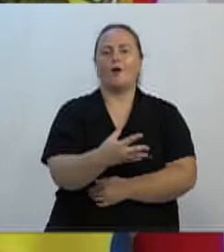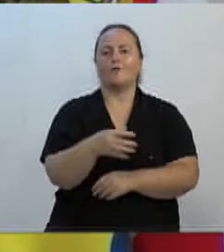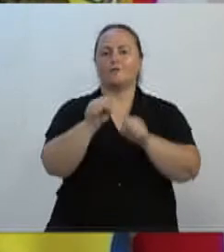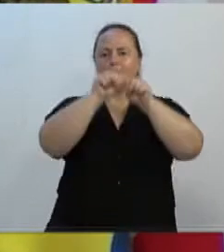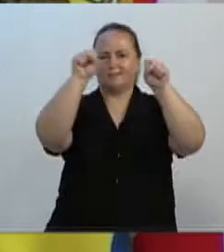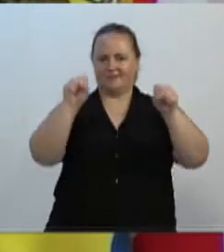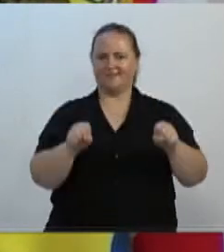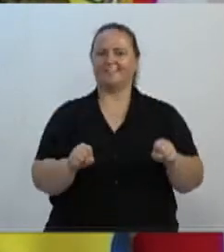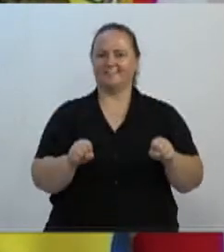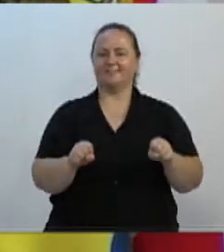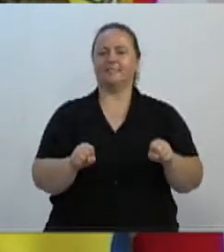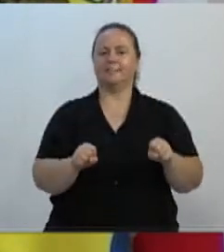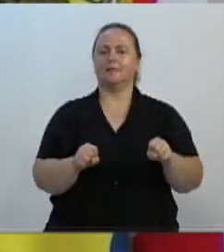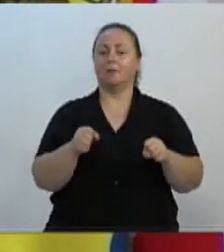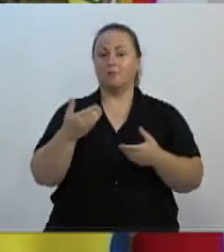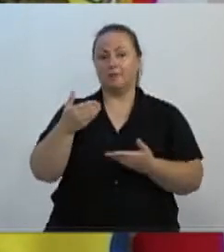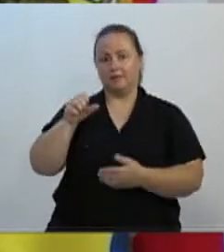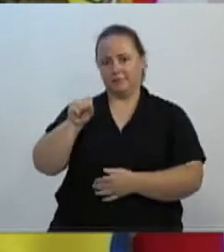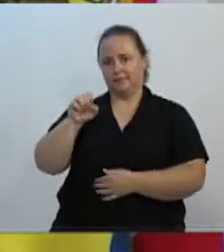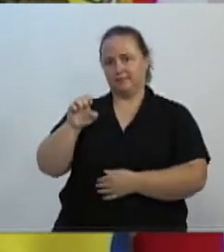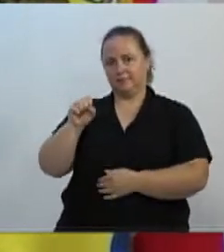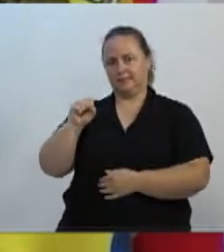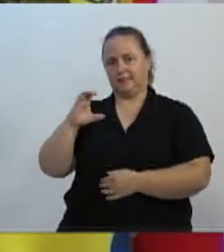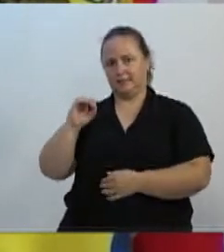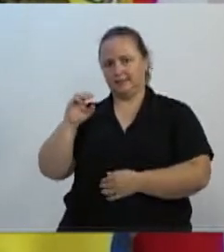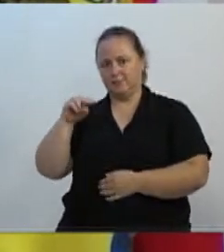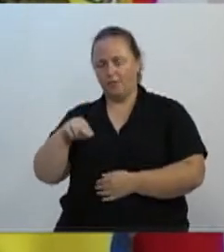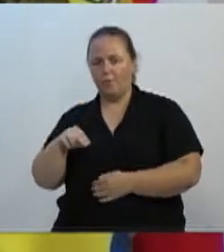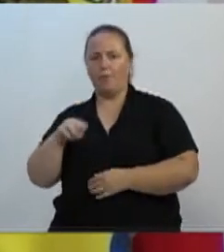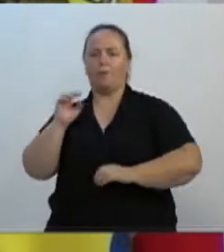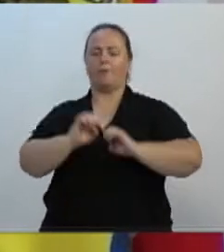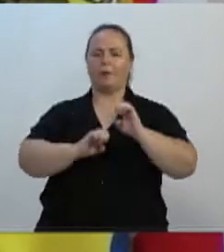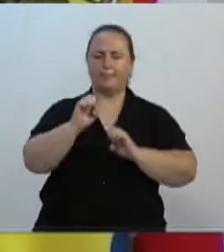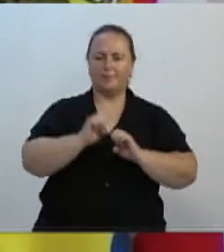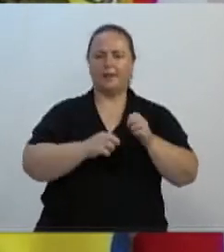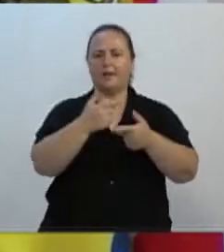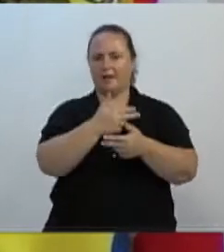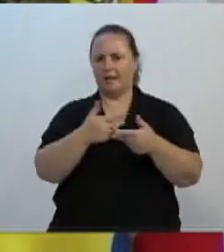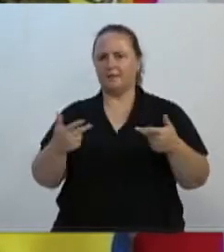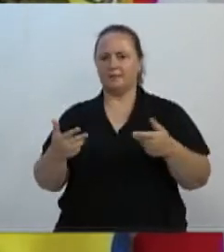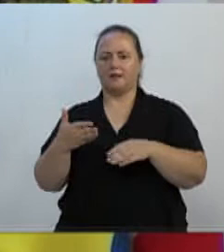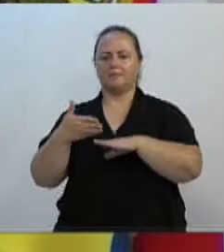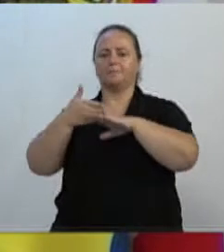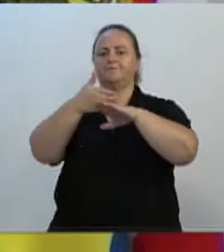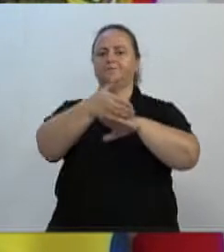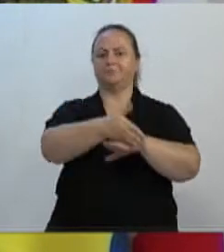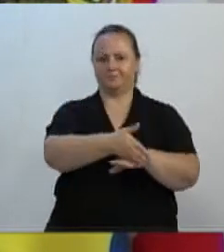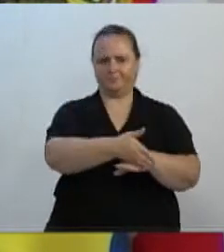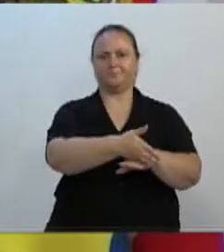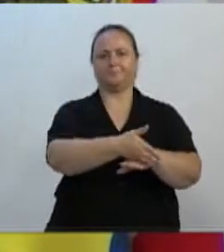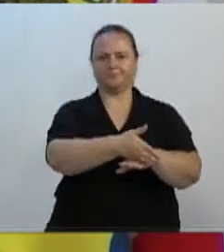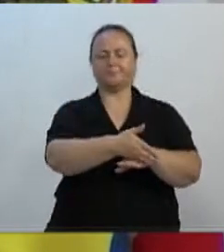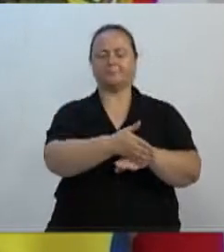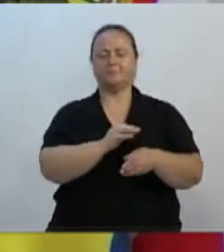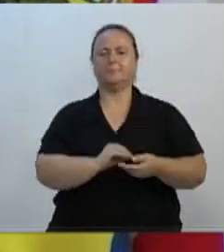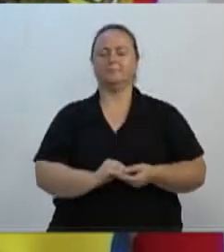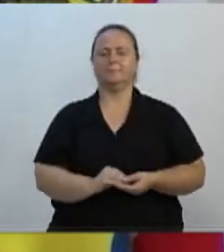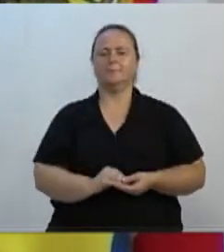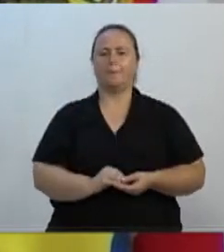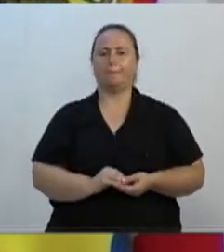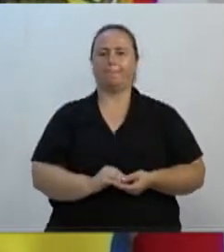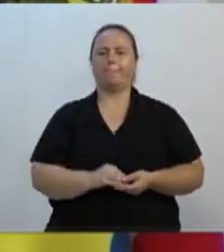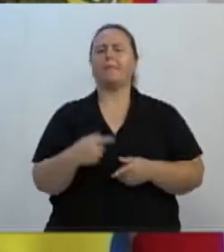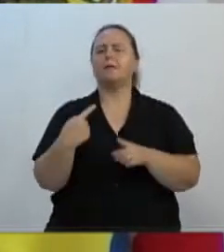o Sescom Blumenau, os empresários contábeis são atuantes e parceiros do poder público no quesito